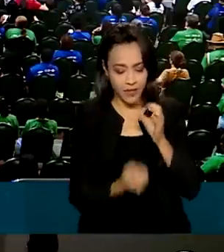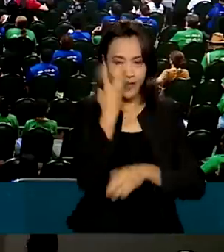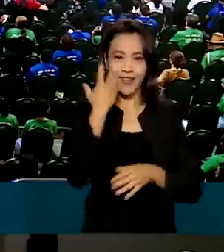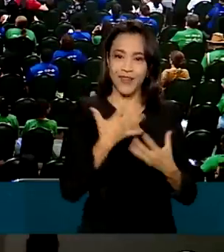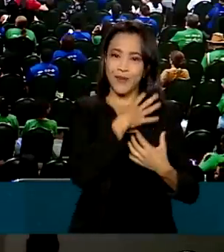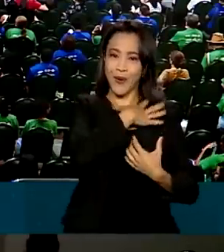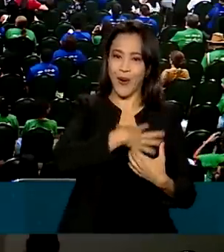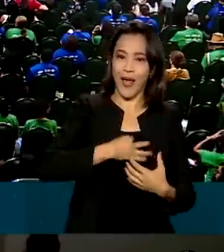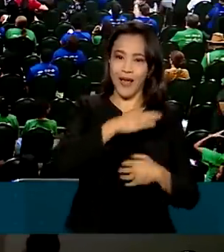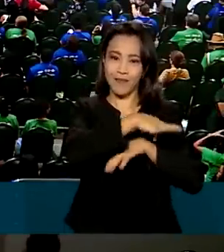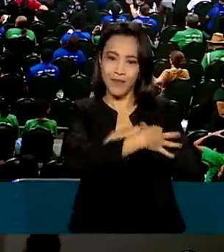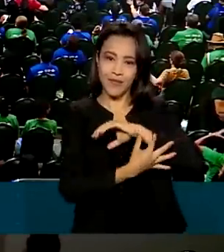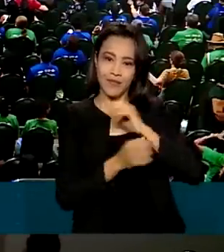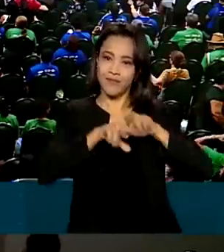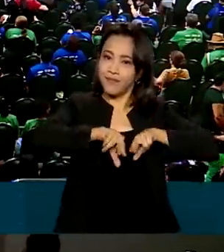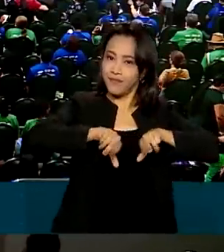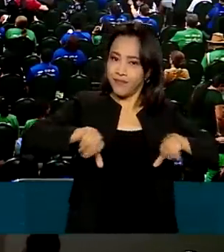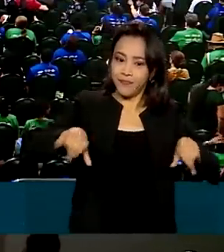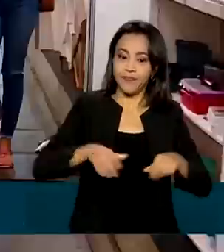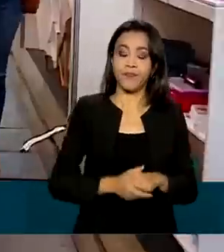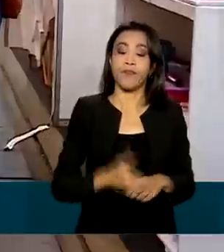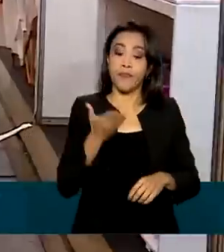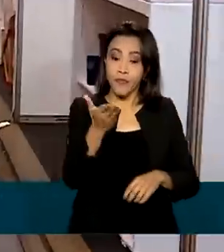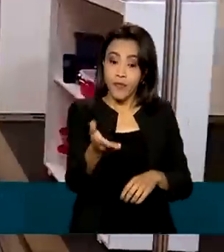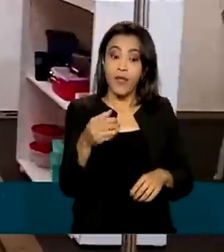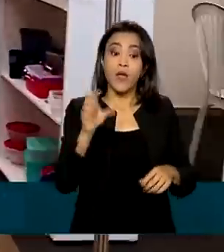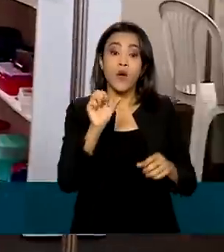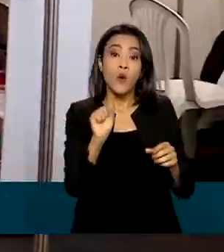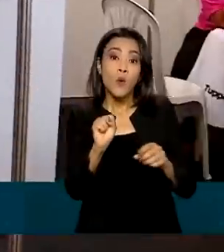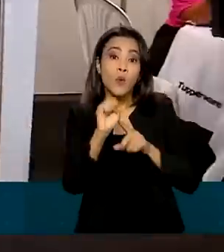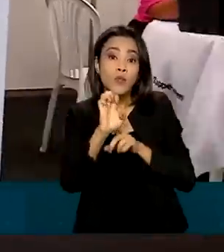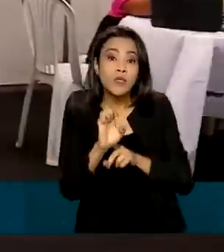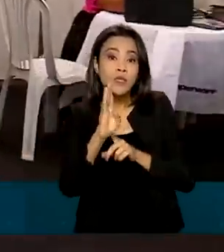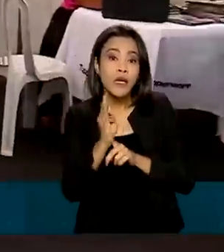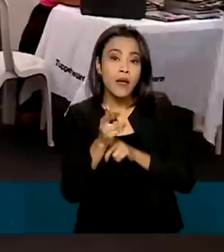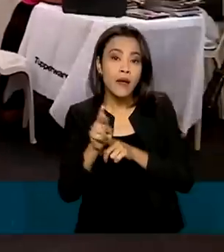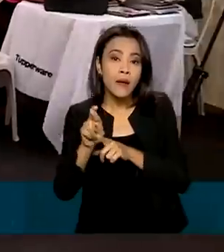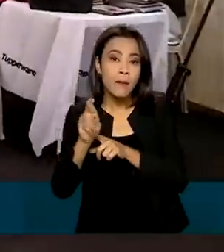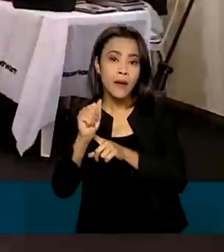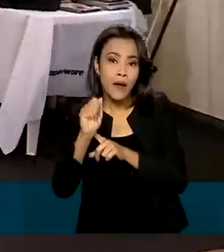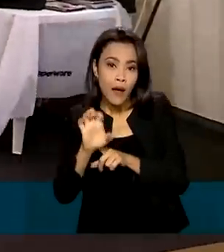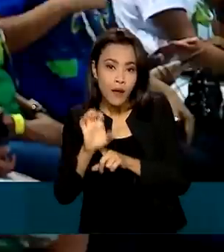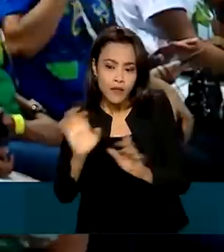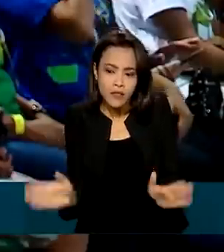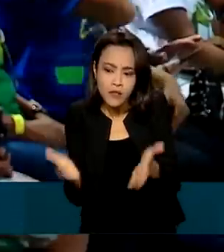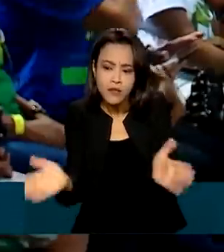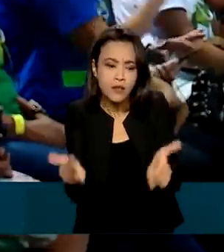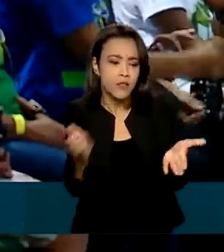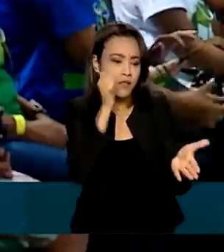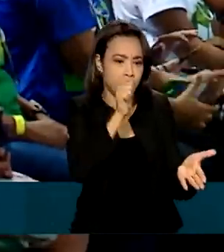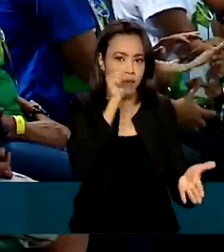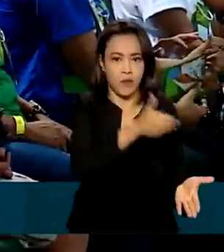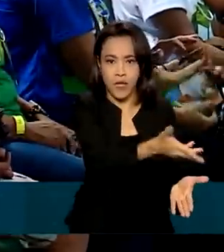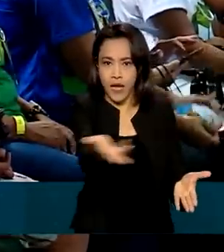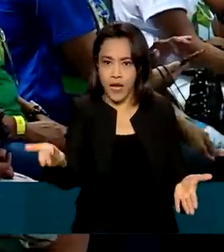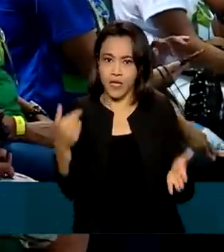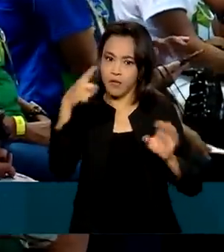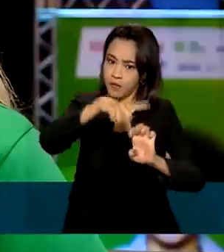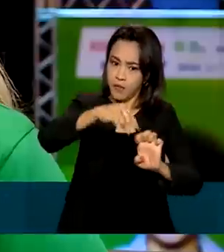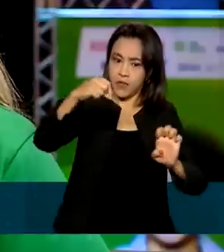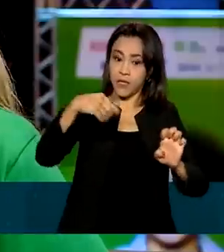O SEBRAE segue incentivando mulheres a serem donas do próprio negócio. Nesta quinta-feira, foi a vez do